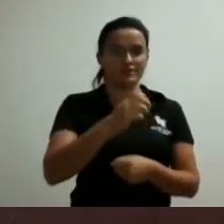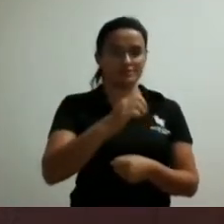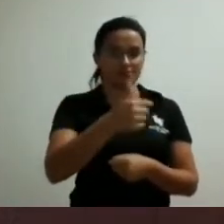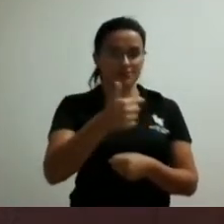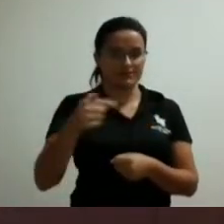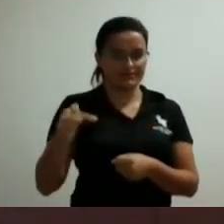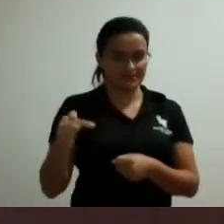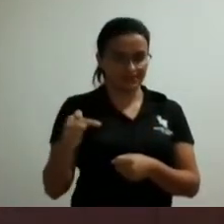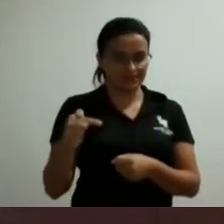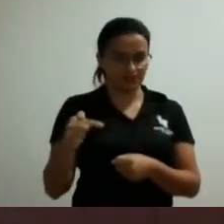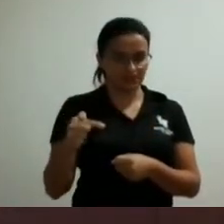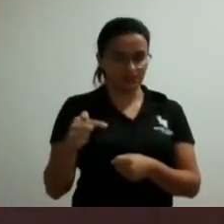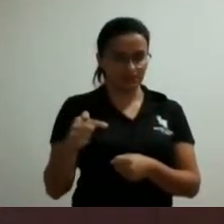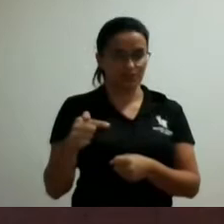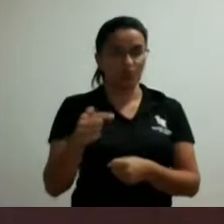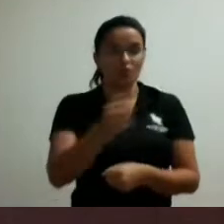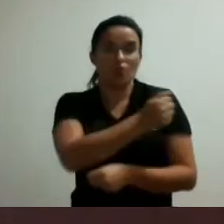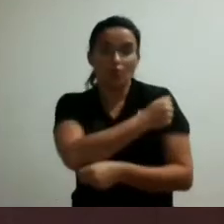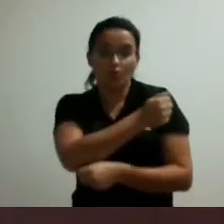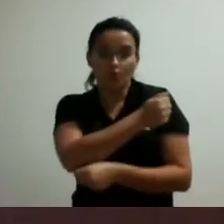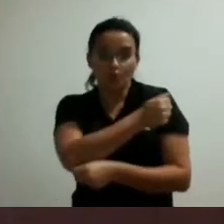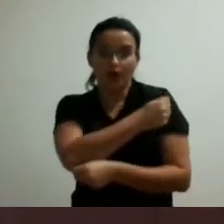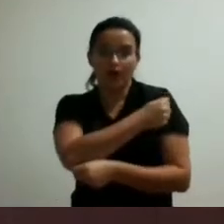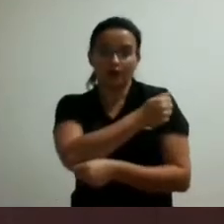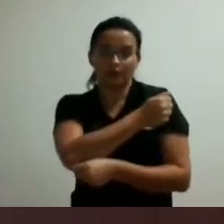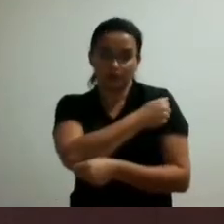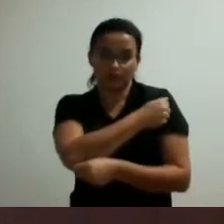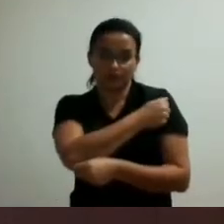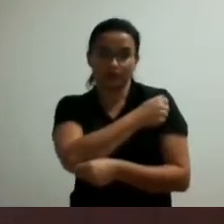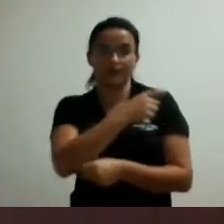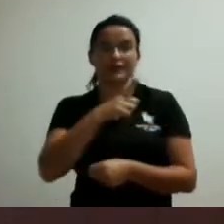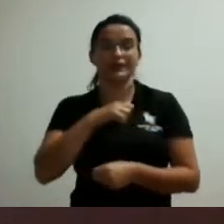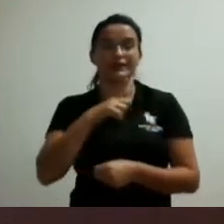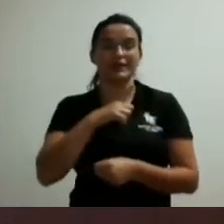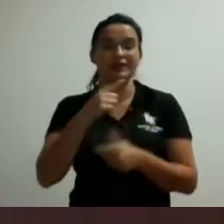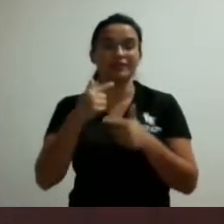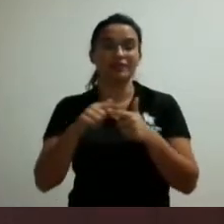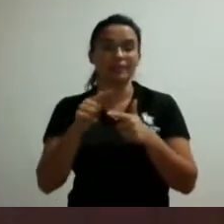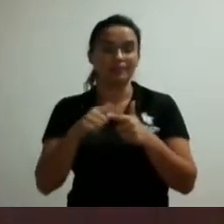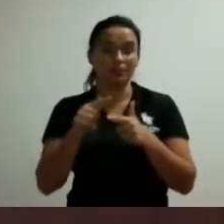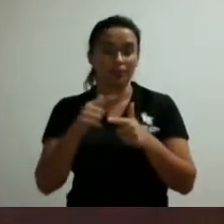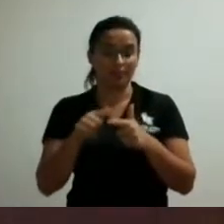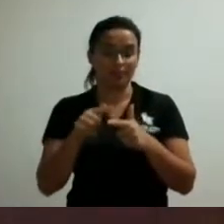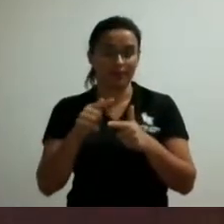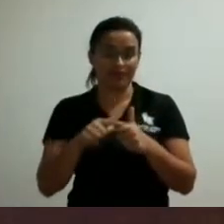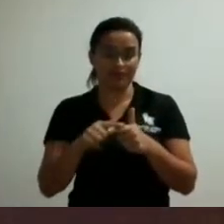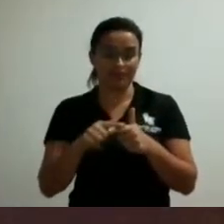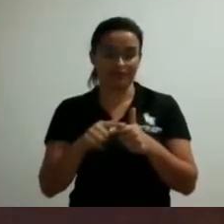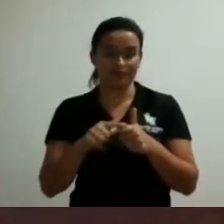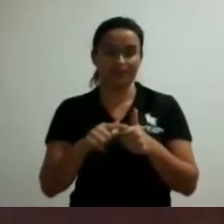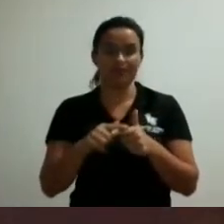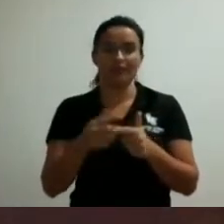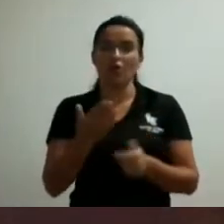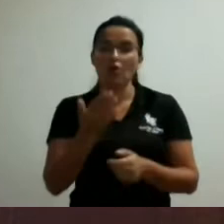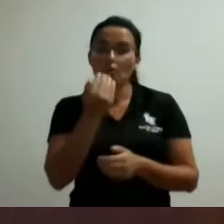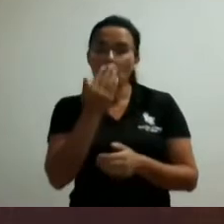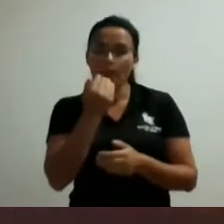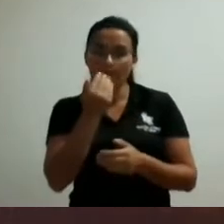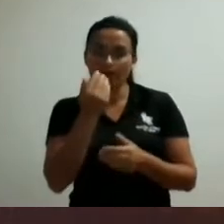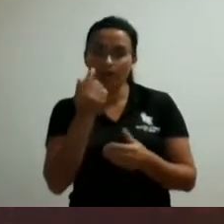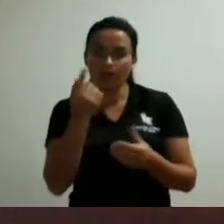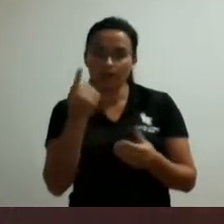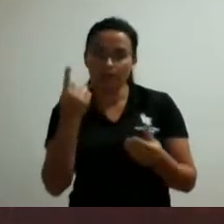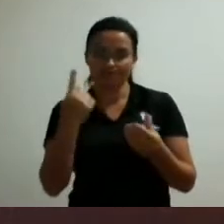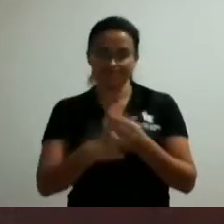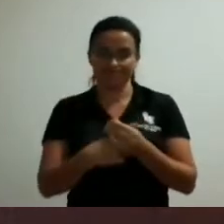foi vítima de um engasgo com um cachorro quente numa visita de uma escola em algum lugar e todo